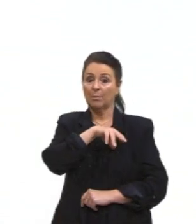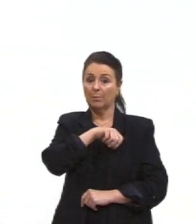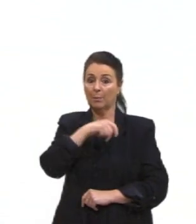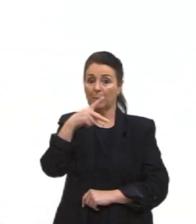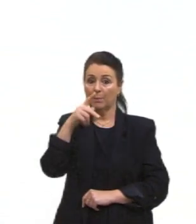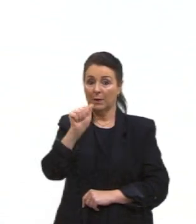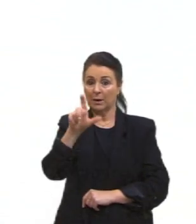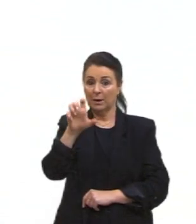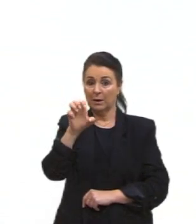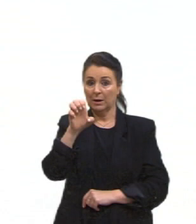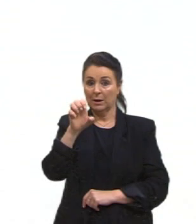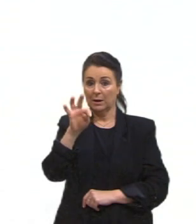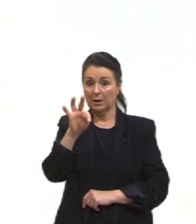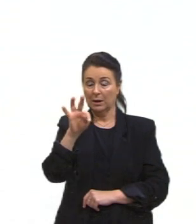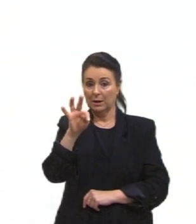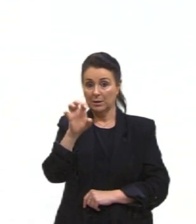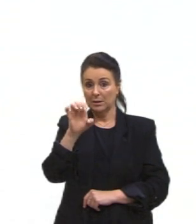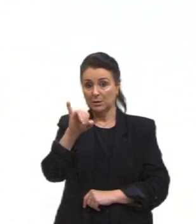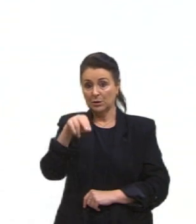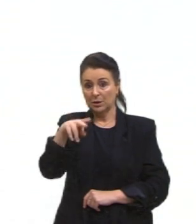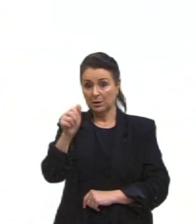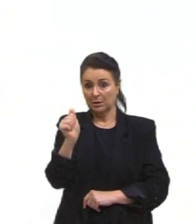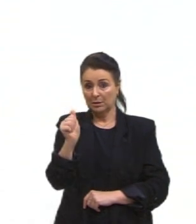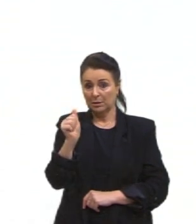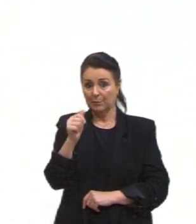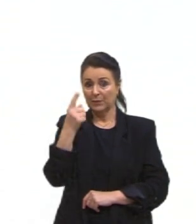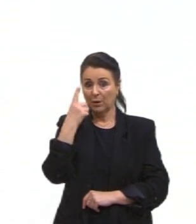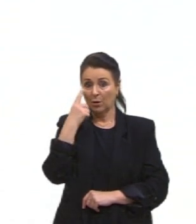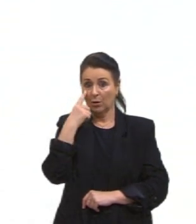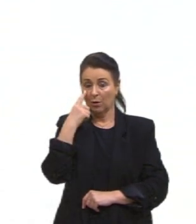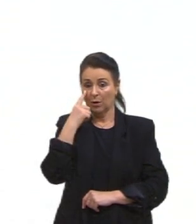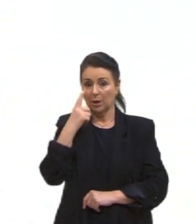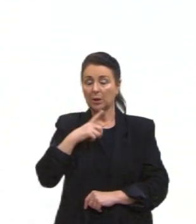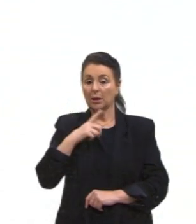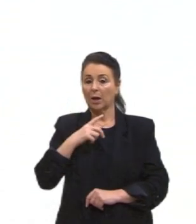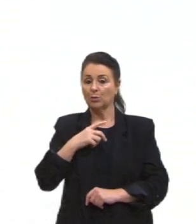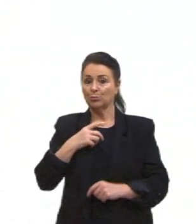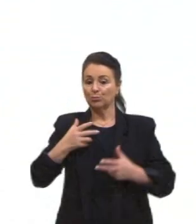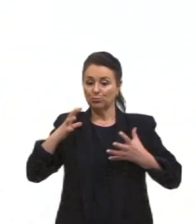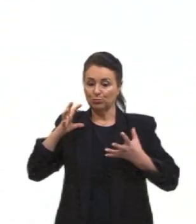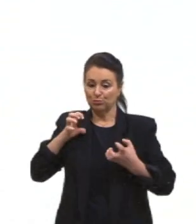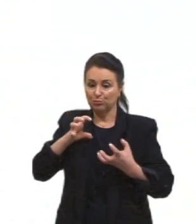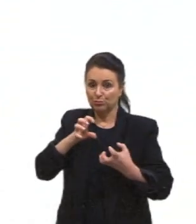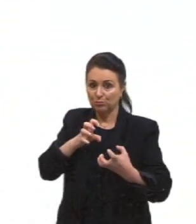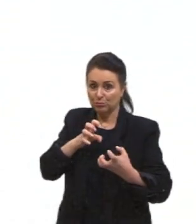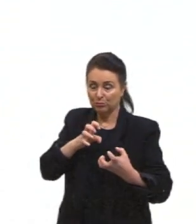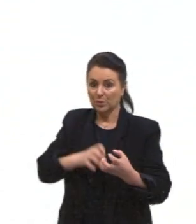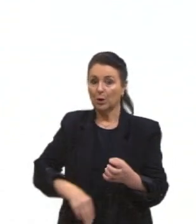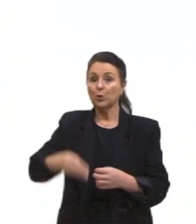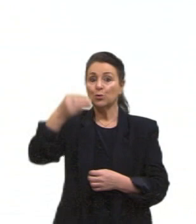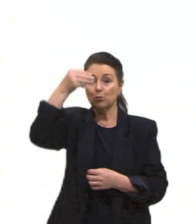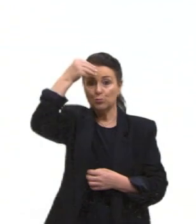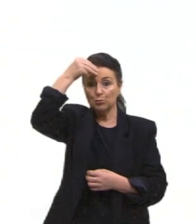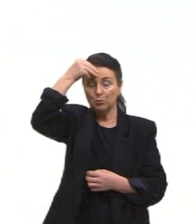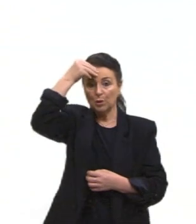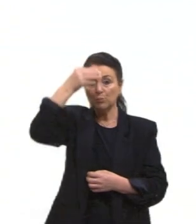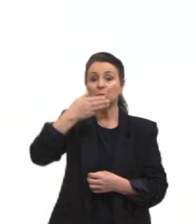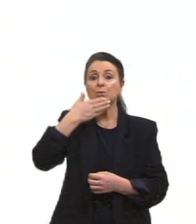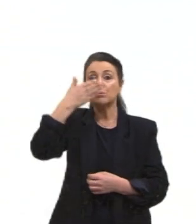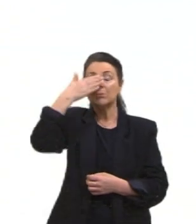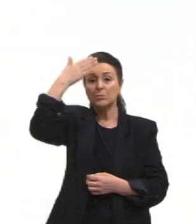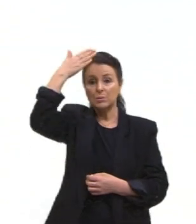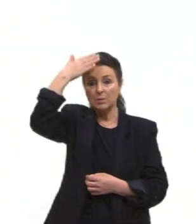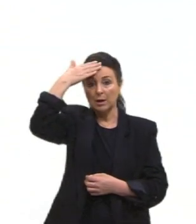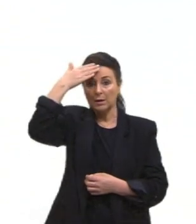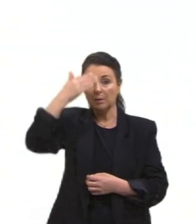Estado de Israel. Nós temos aí o conflito entre os judeus e os árabes palestinos. Lembra,